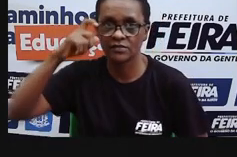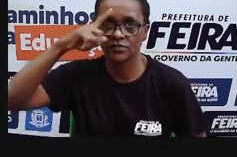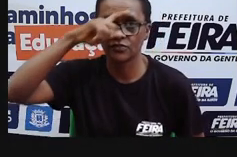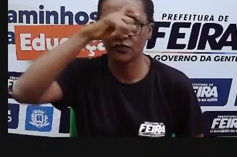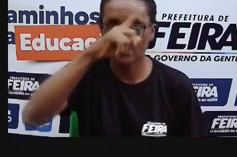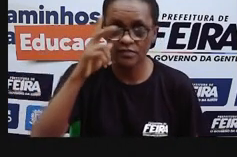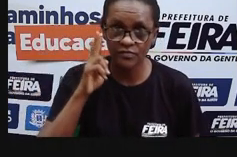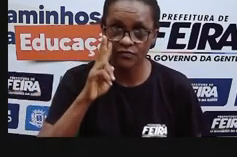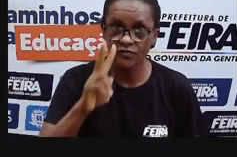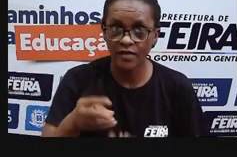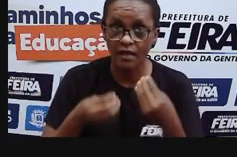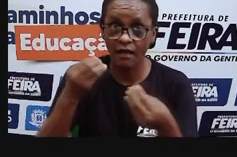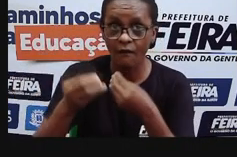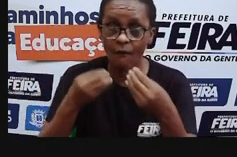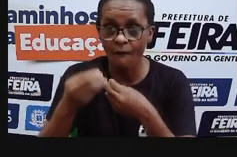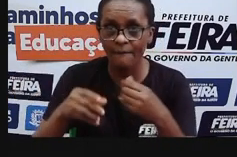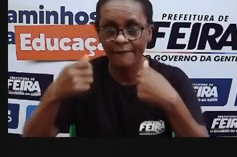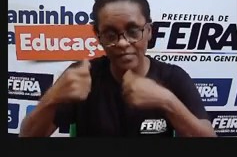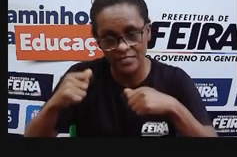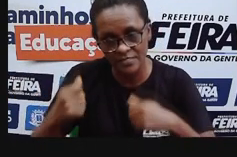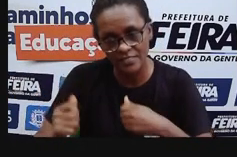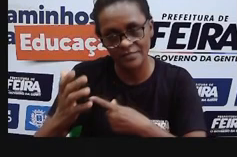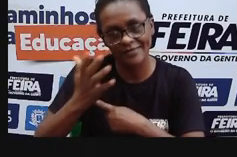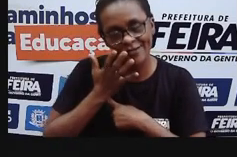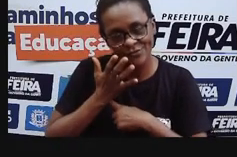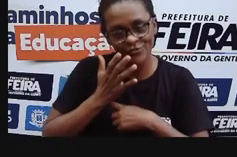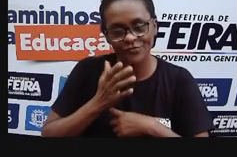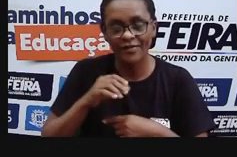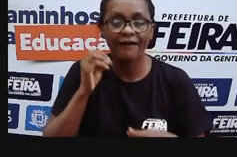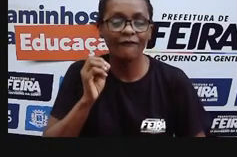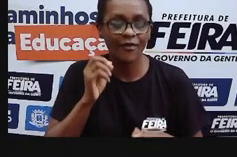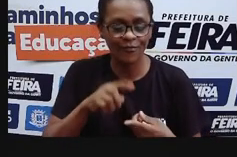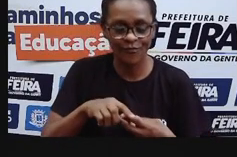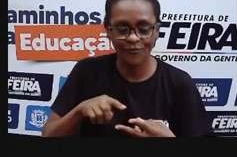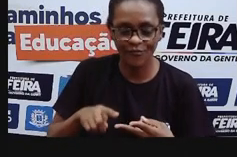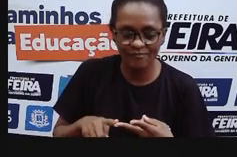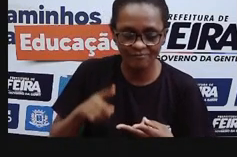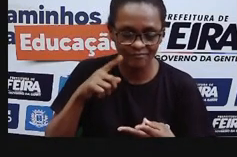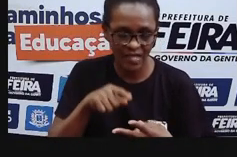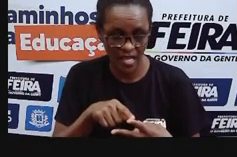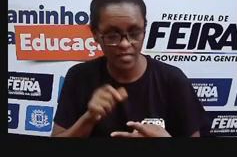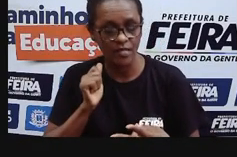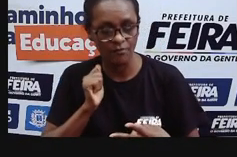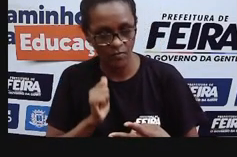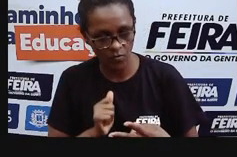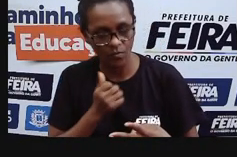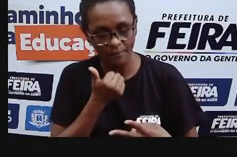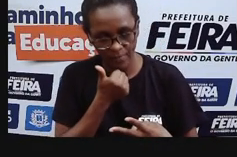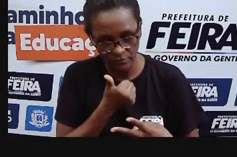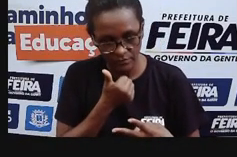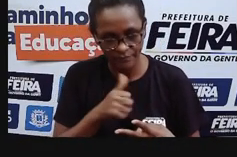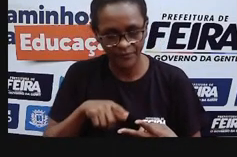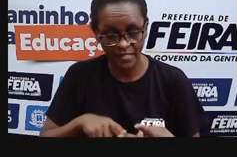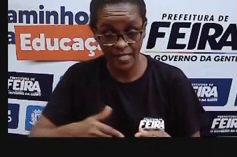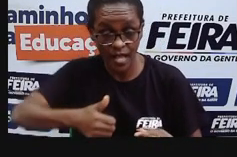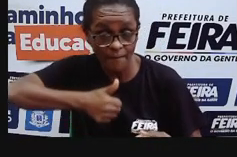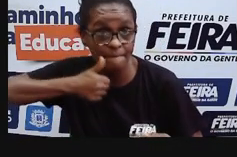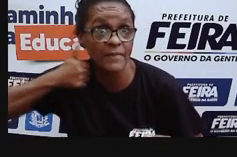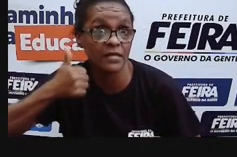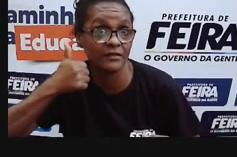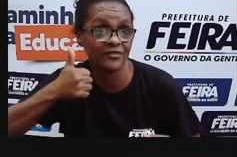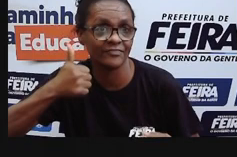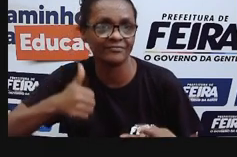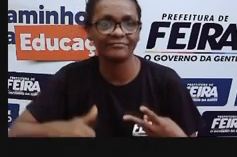aumento de onde eu vou observar, e aí por isso esse olhinho aqui. E tem uma lente de aumento no final,